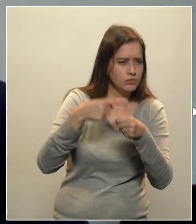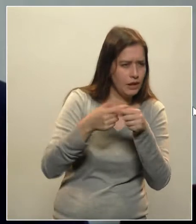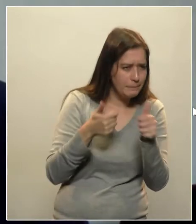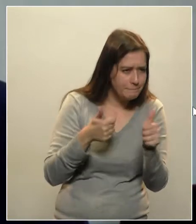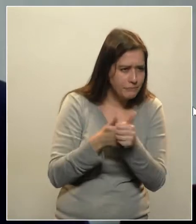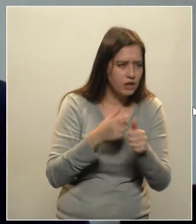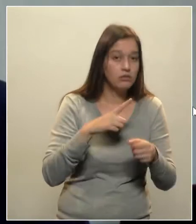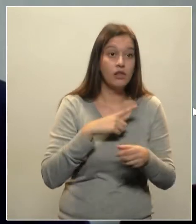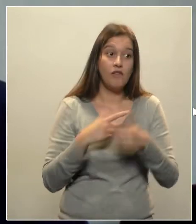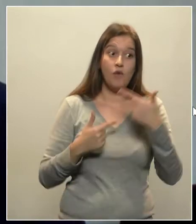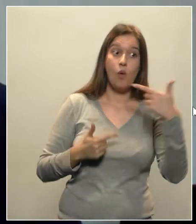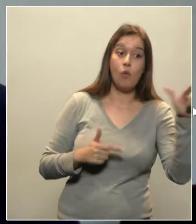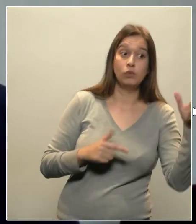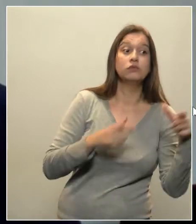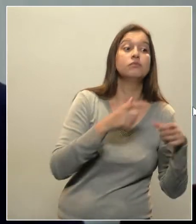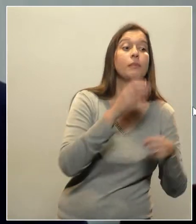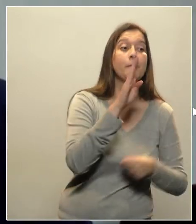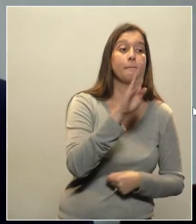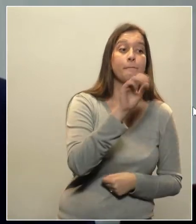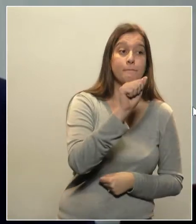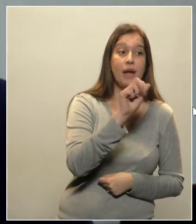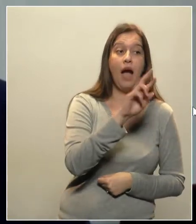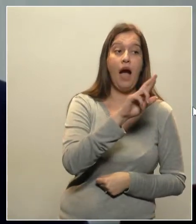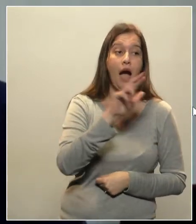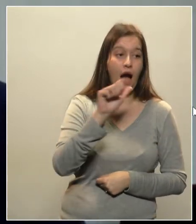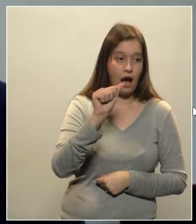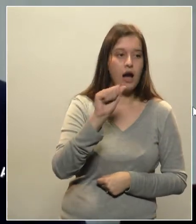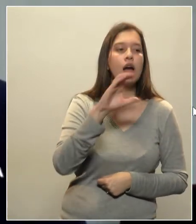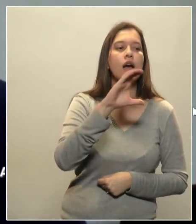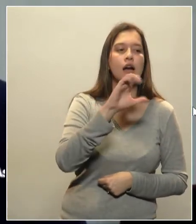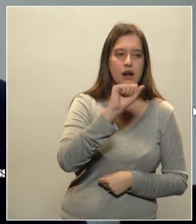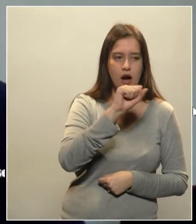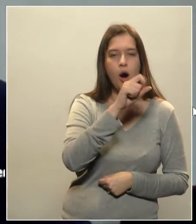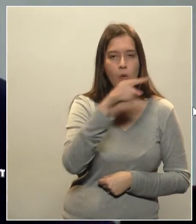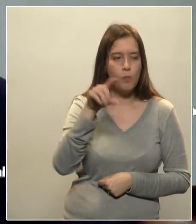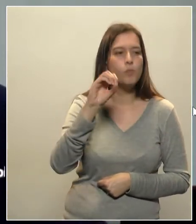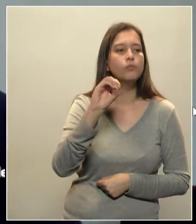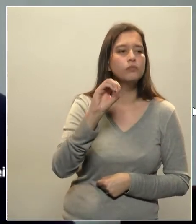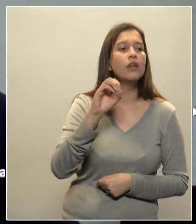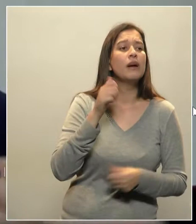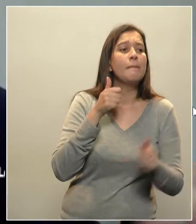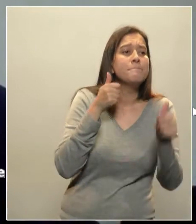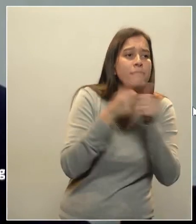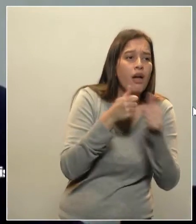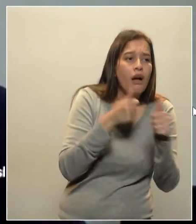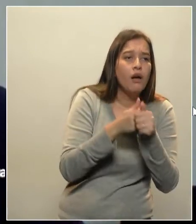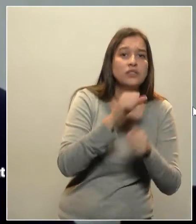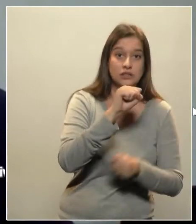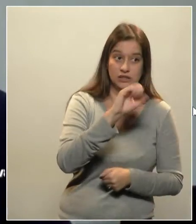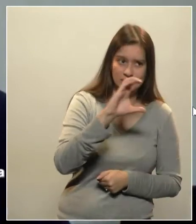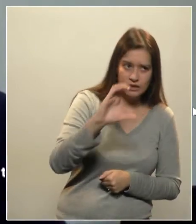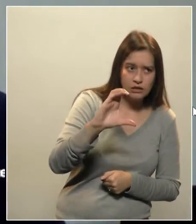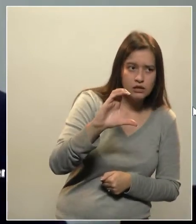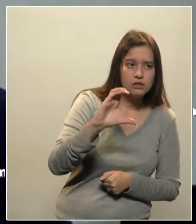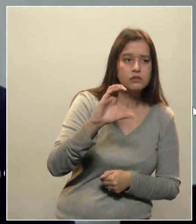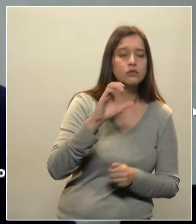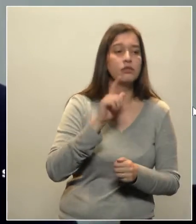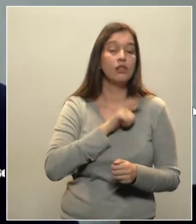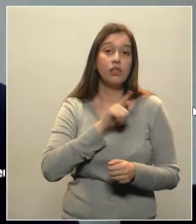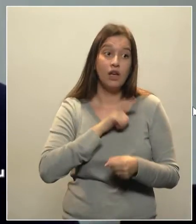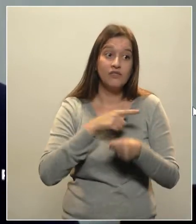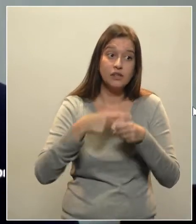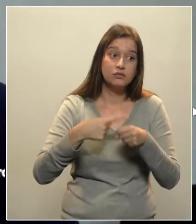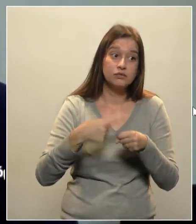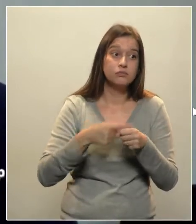também, que aí faz divisa também com Santa Catarina. Tem cidade como Sengés, que faz divisa com o Estado de São